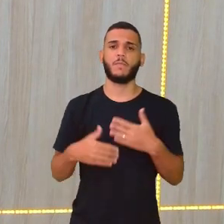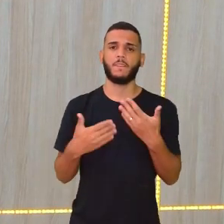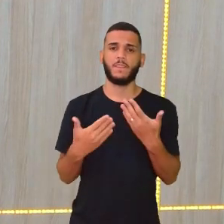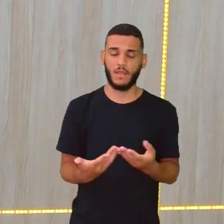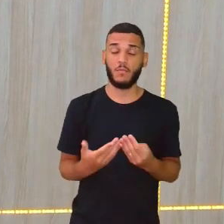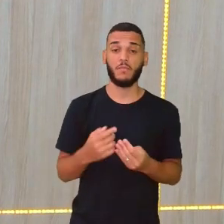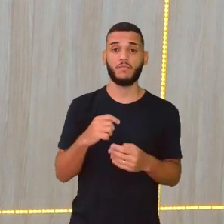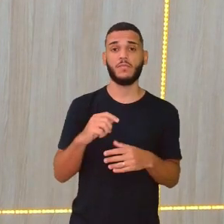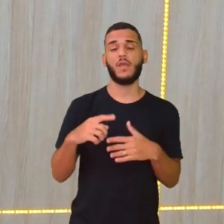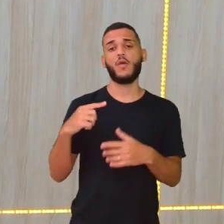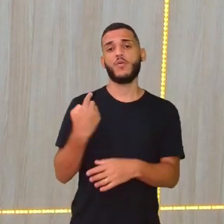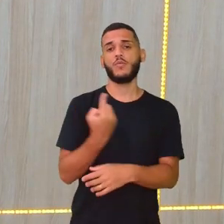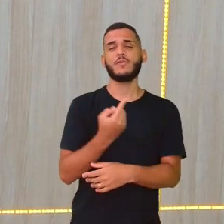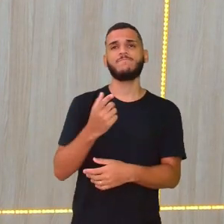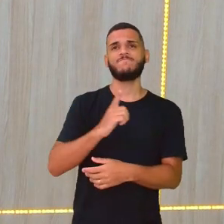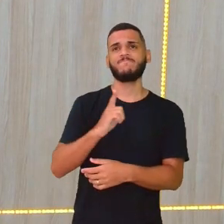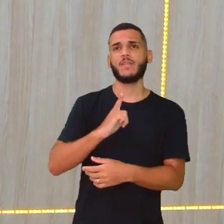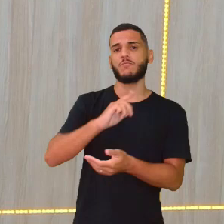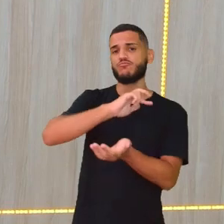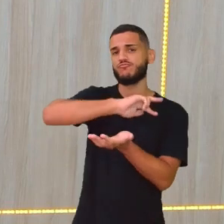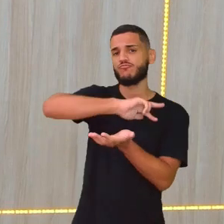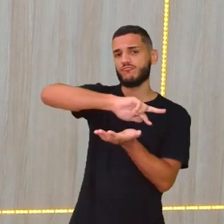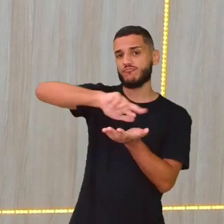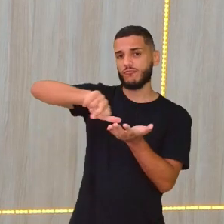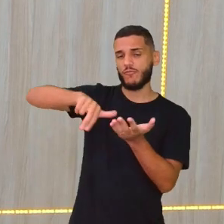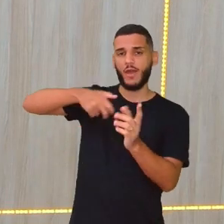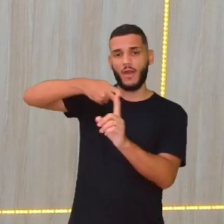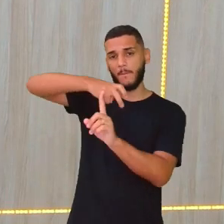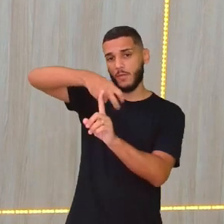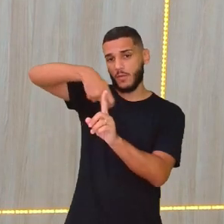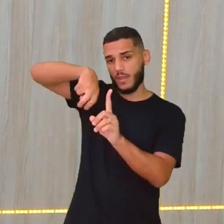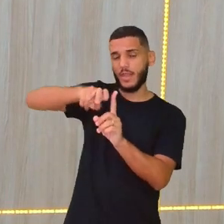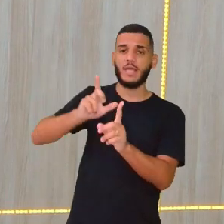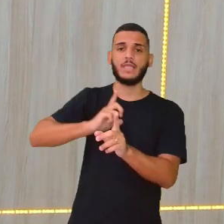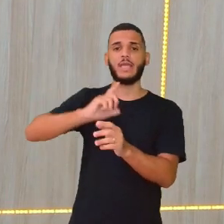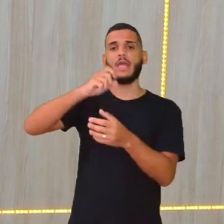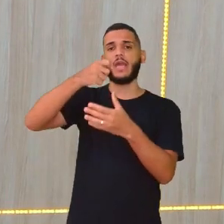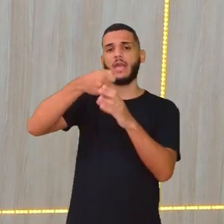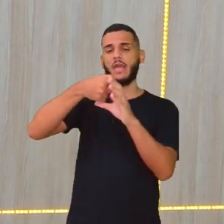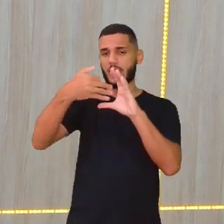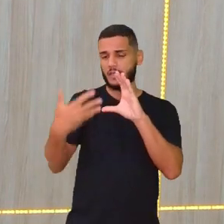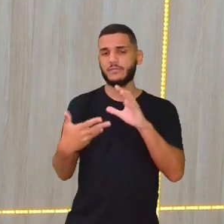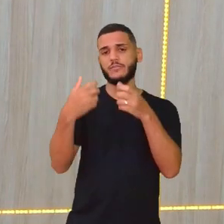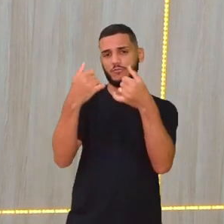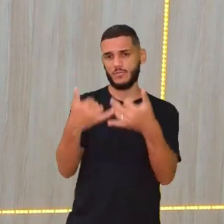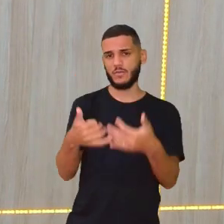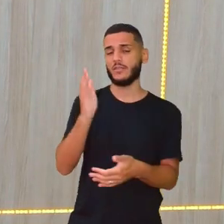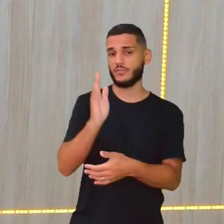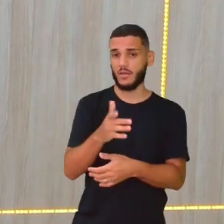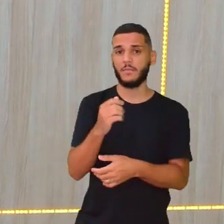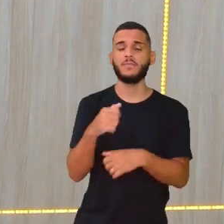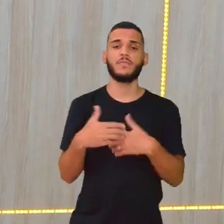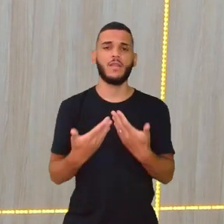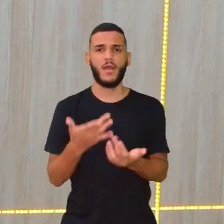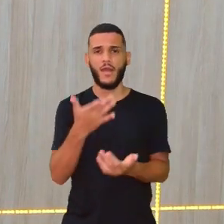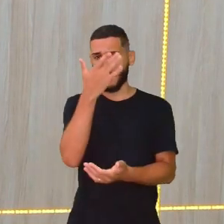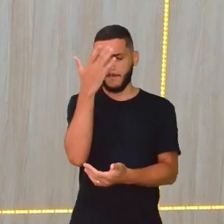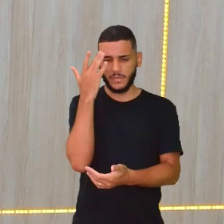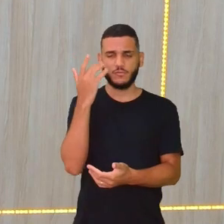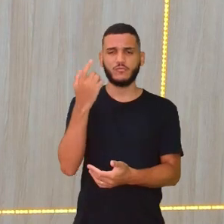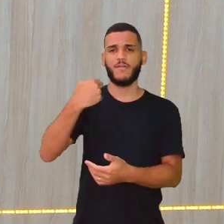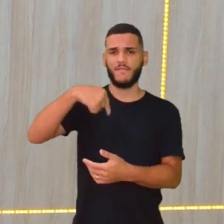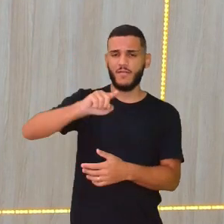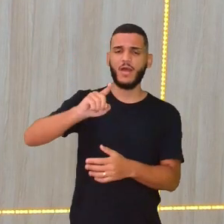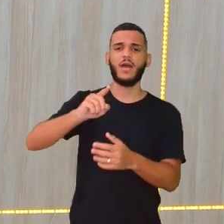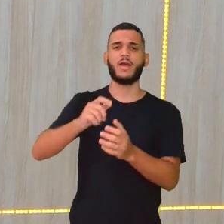nesse caso, a gente pega todas as modalidades que têm essas características que eu falei, que é onde a pessoa vai lá, rebate